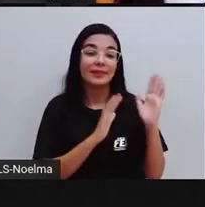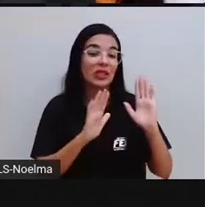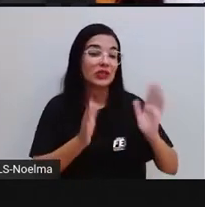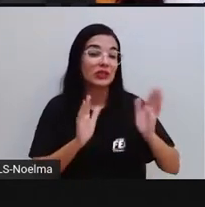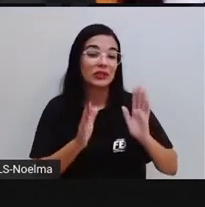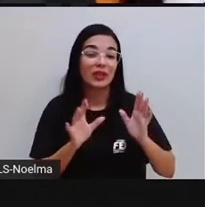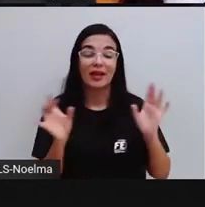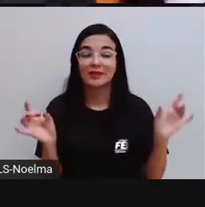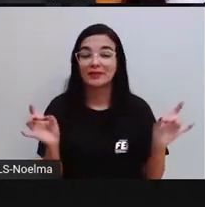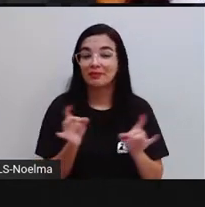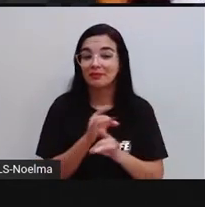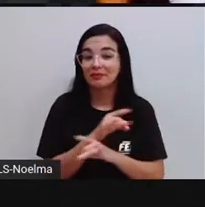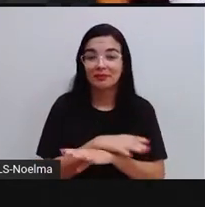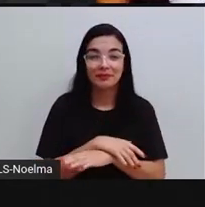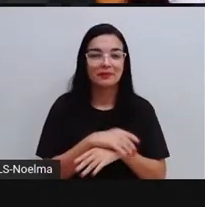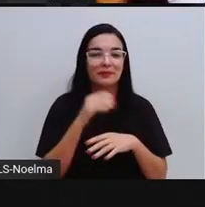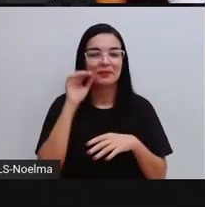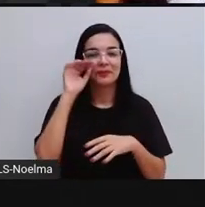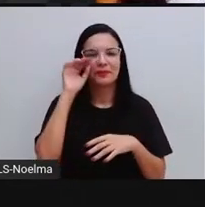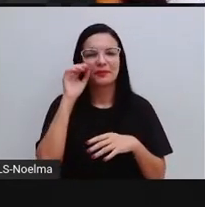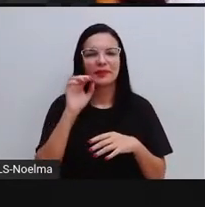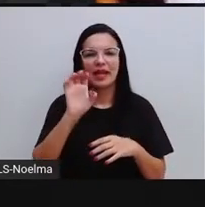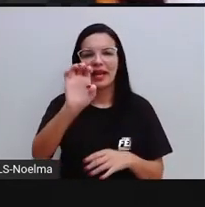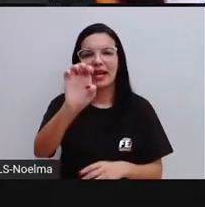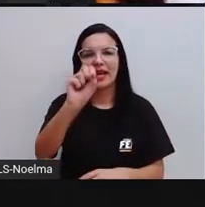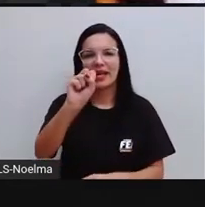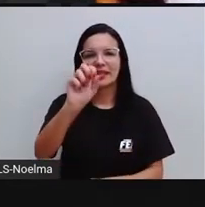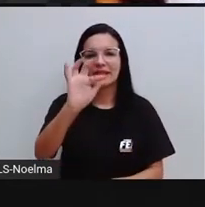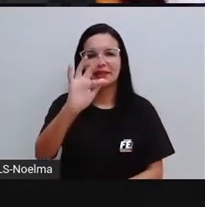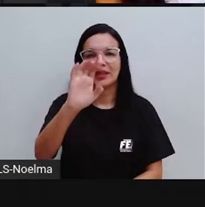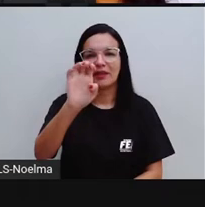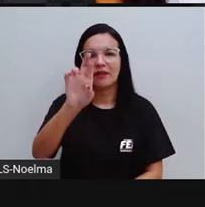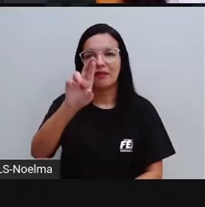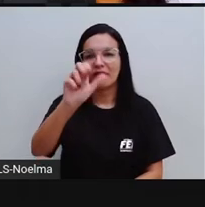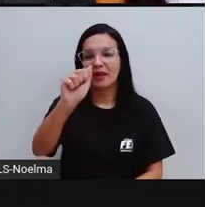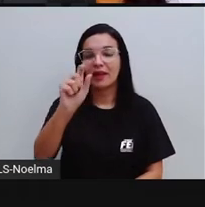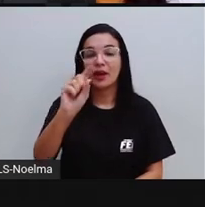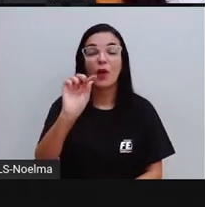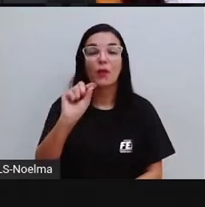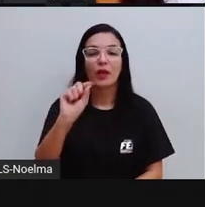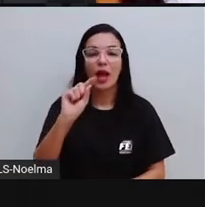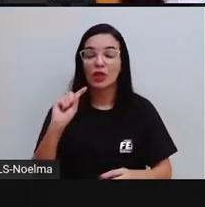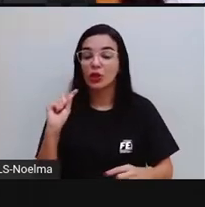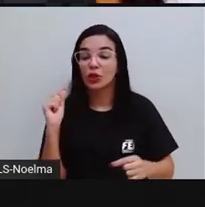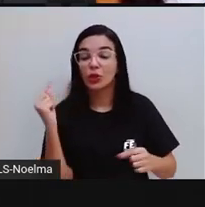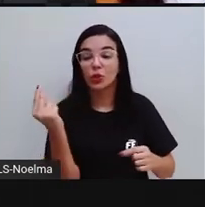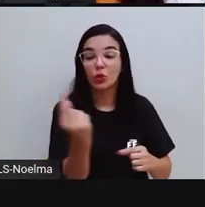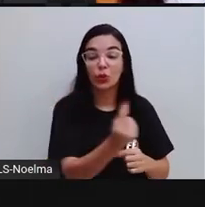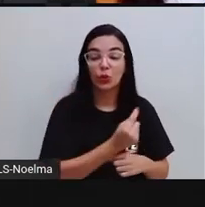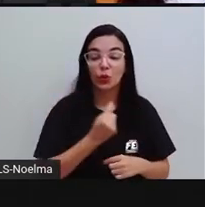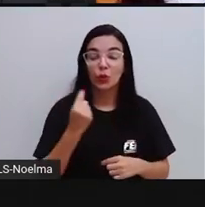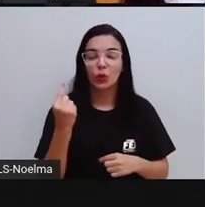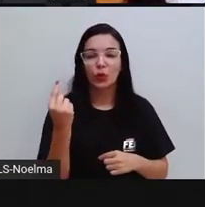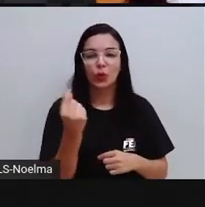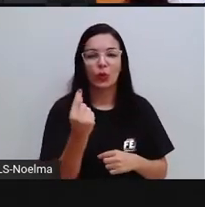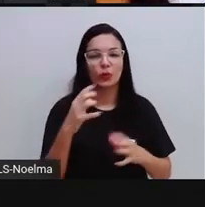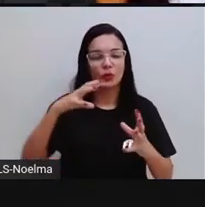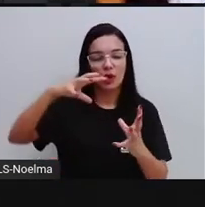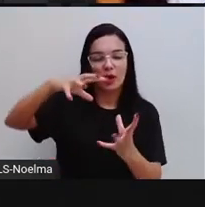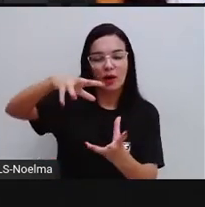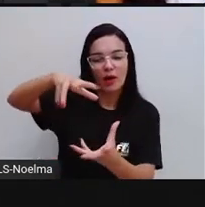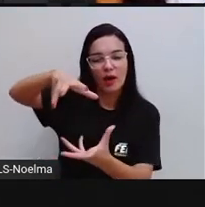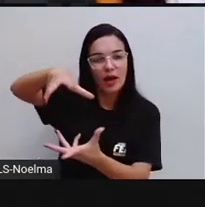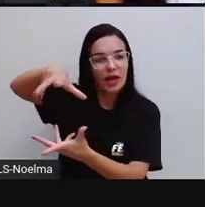A esfera, a esfera é um corpo redondo em que todos os pontos da superfície estão na